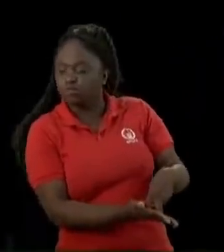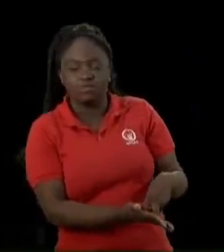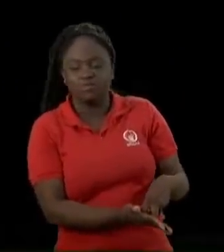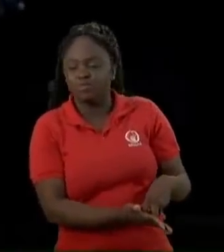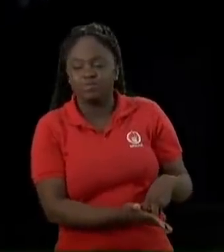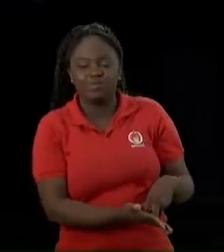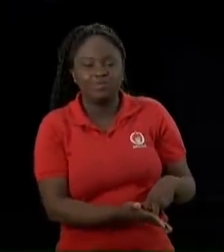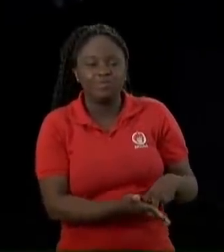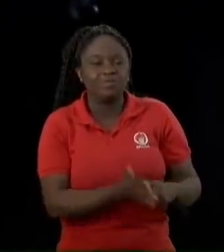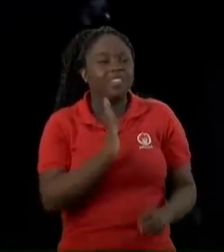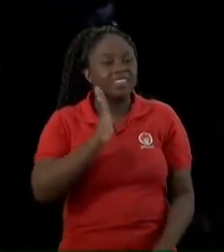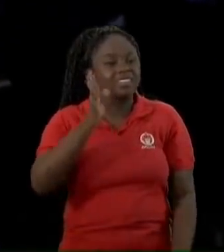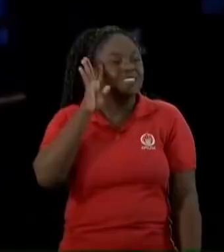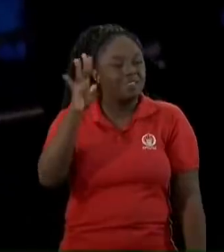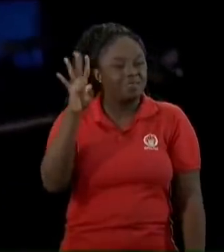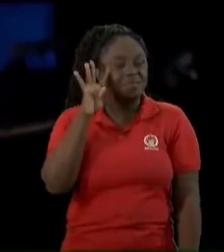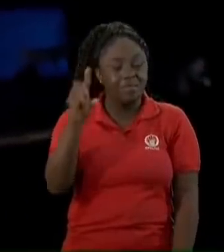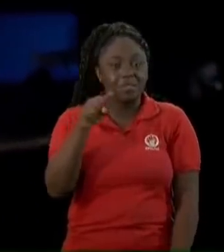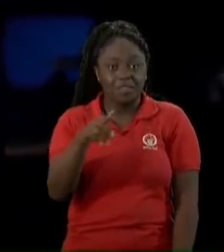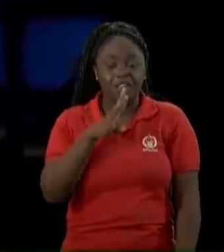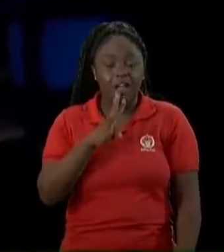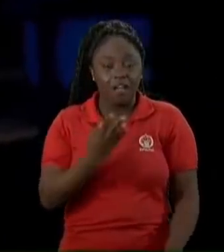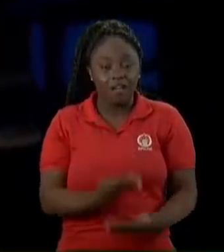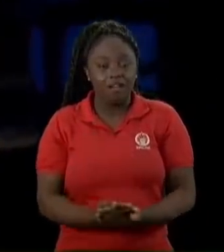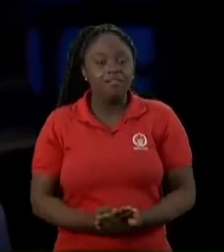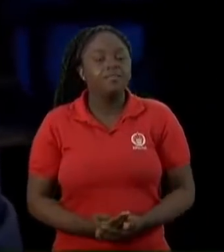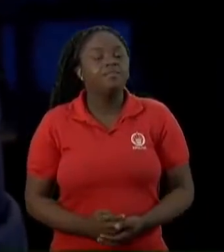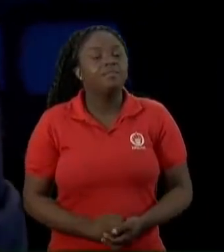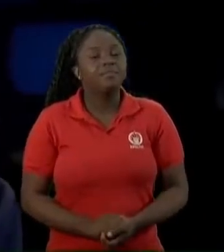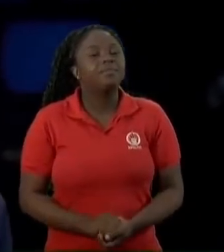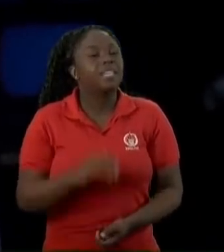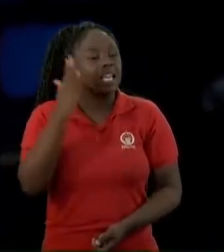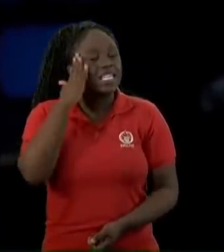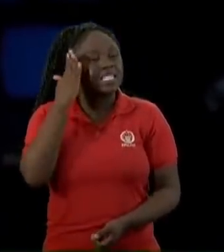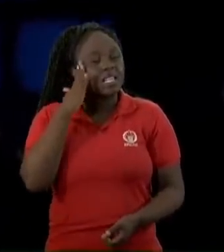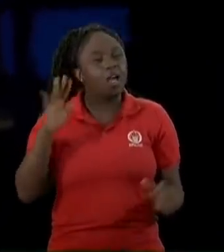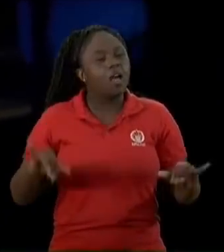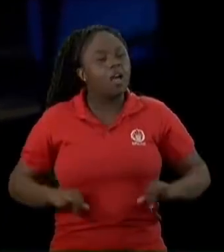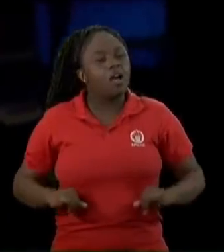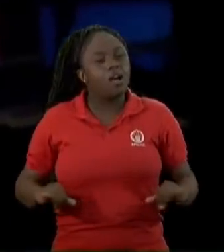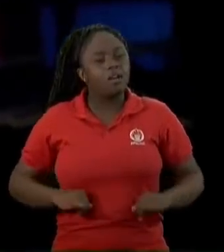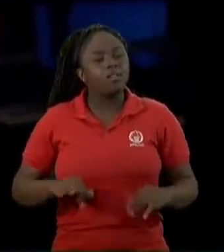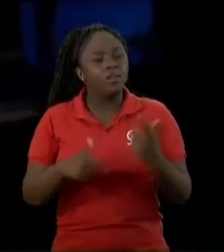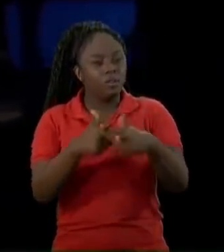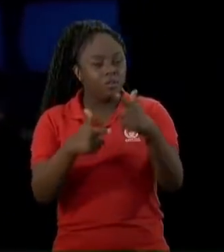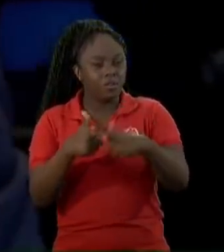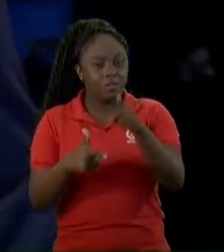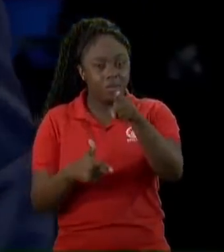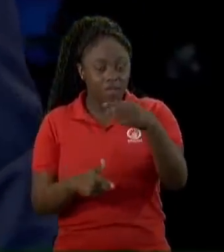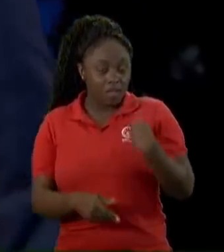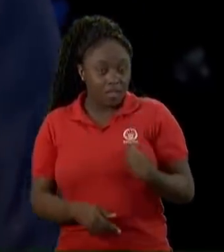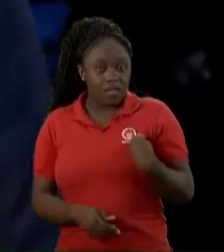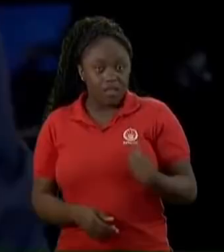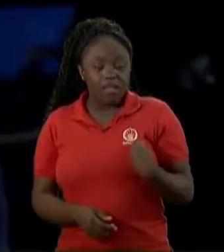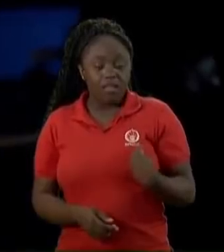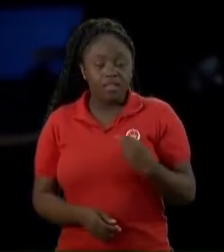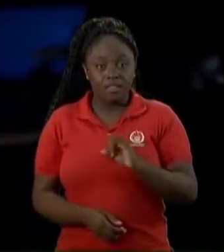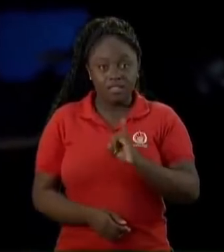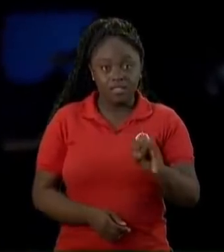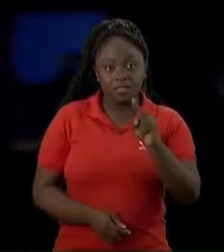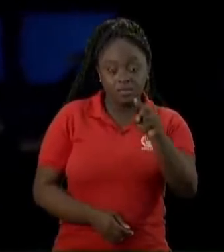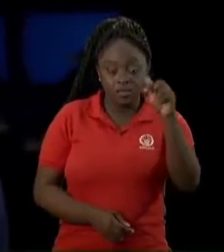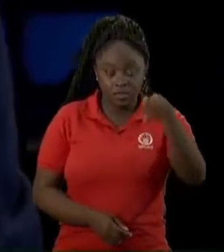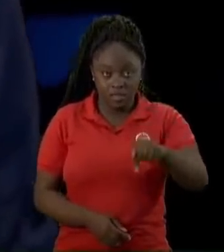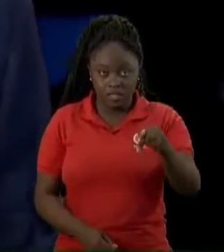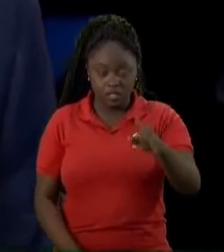Deixa eu te contar uma coisa aqui que vai te chocar Sabe a dor que você está vivendo hoje, o problema que você está vivendo hoje? Se você é aqui de BH,